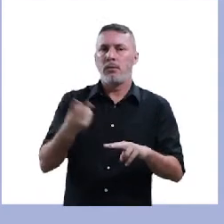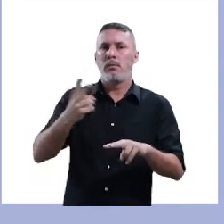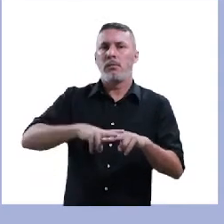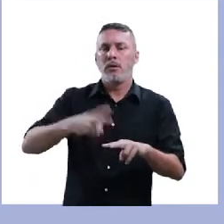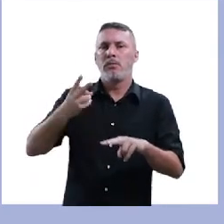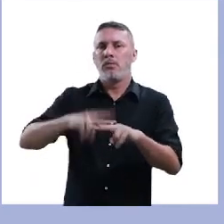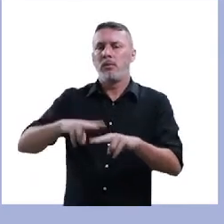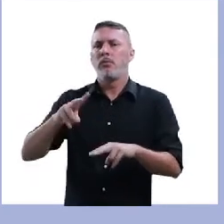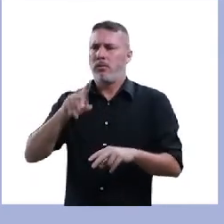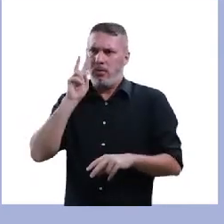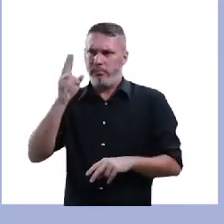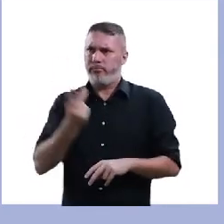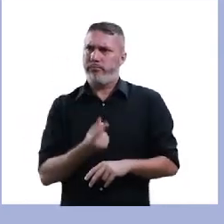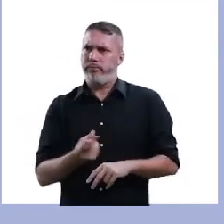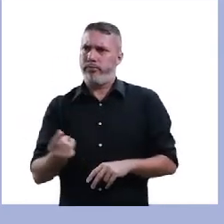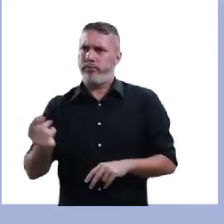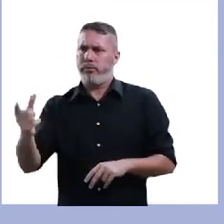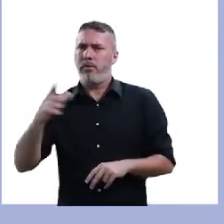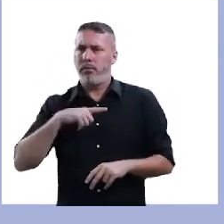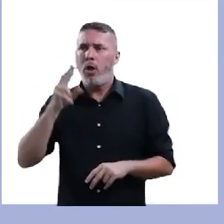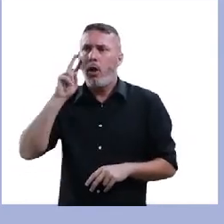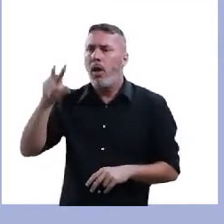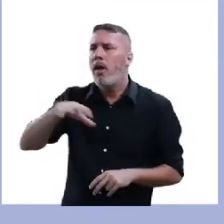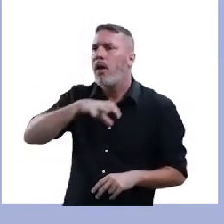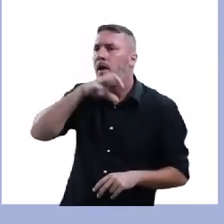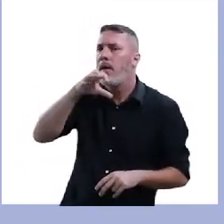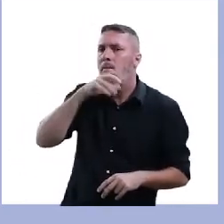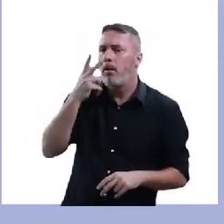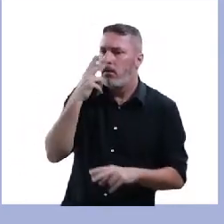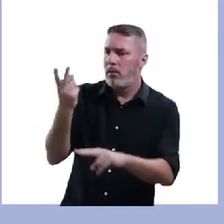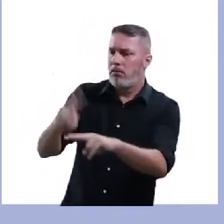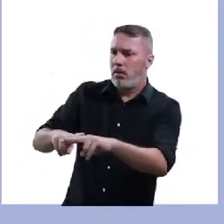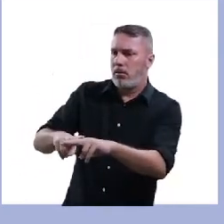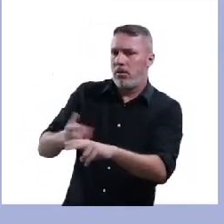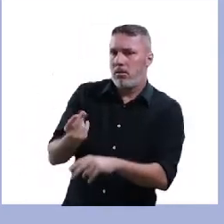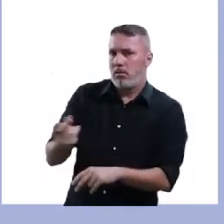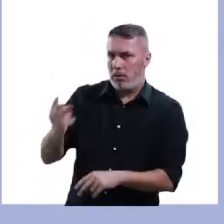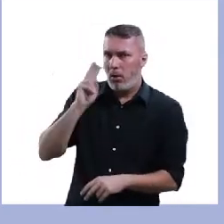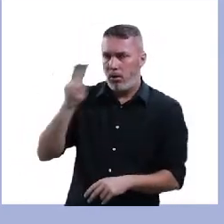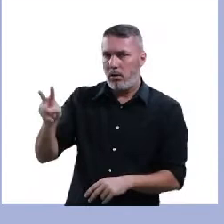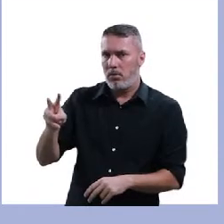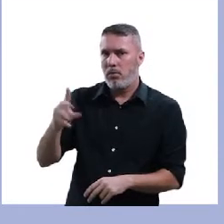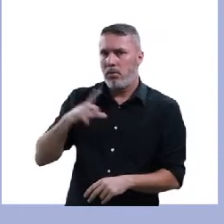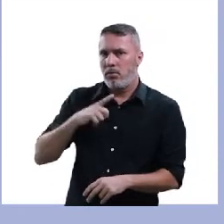permanentemente em correntes. Quantos animais vocês já observaram assim?